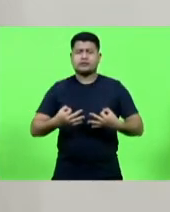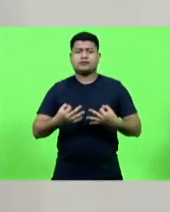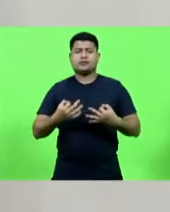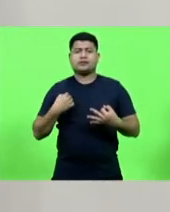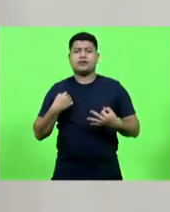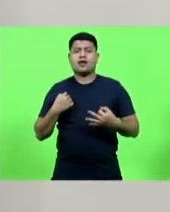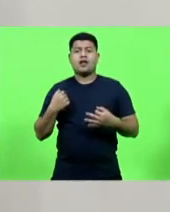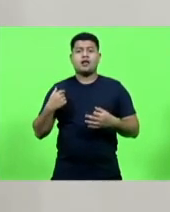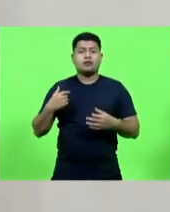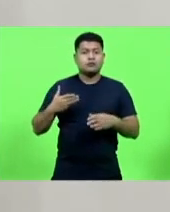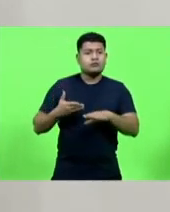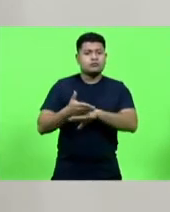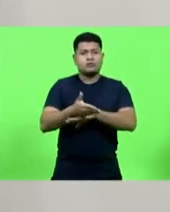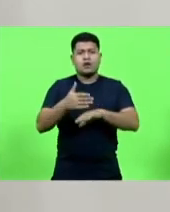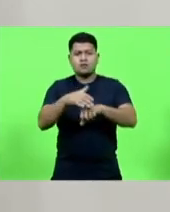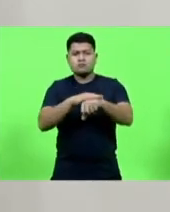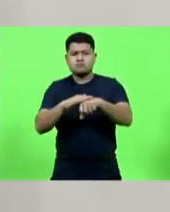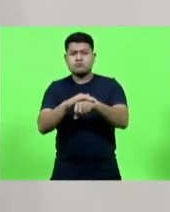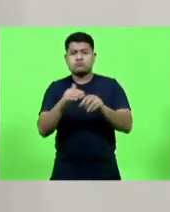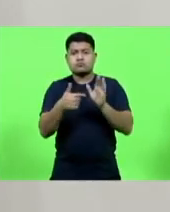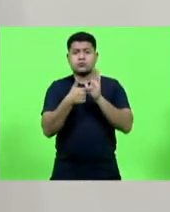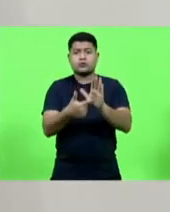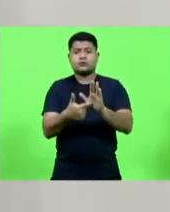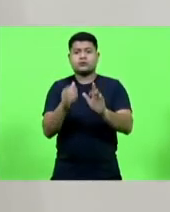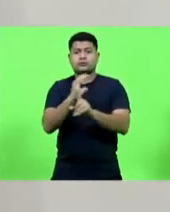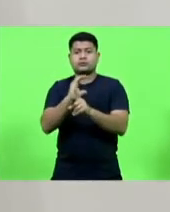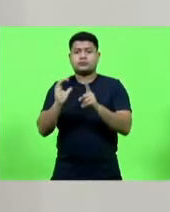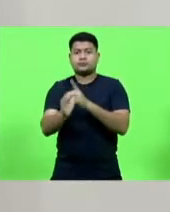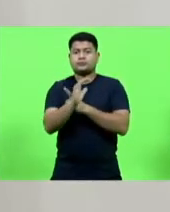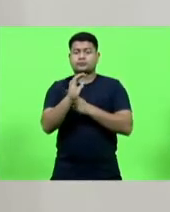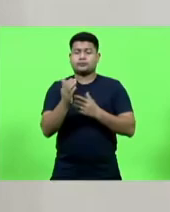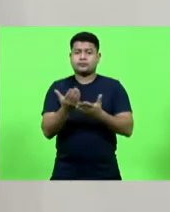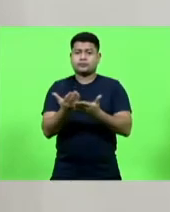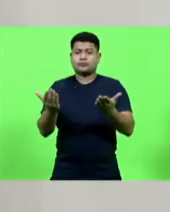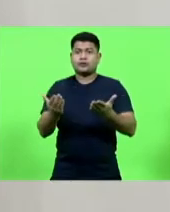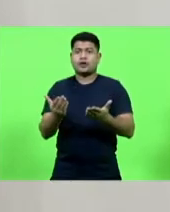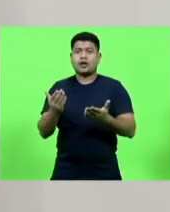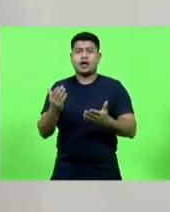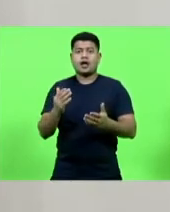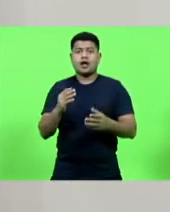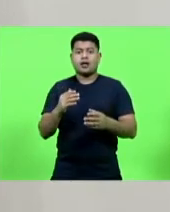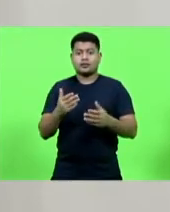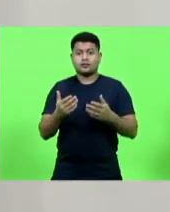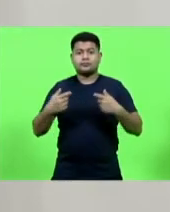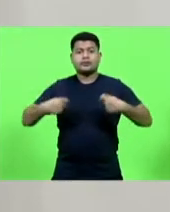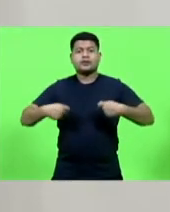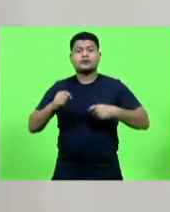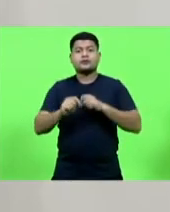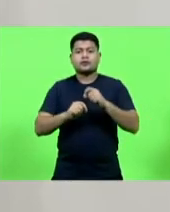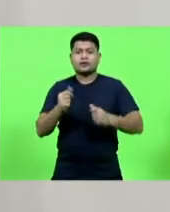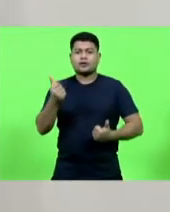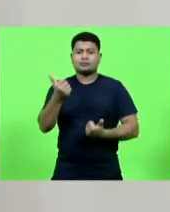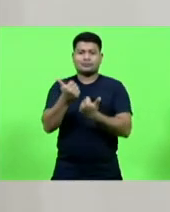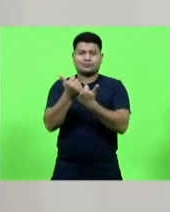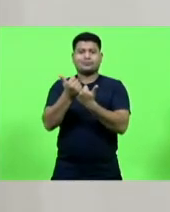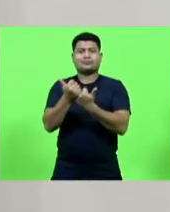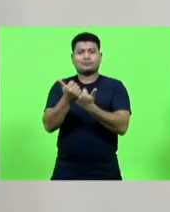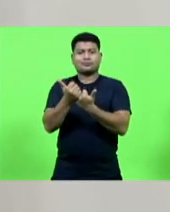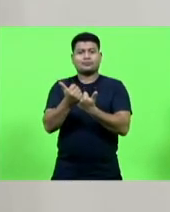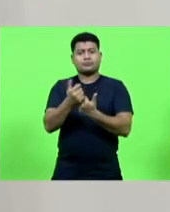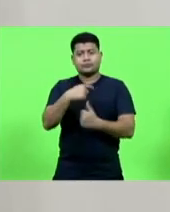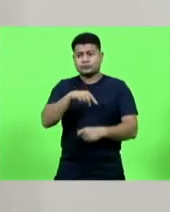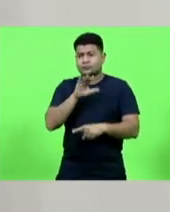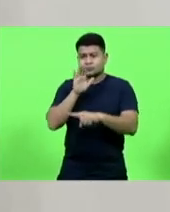sonhadores, apresenta para uma comunidade e realmente, num segundo momento, ele precisa de apoio, de uma mão amiga e